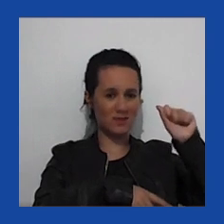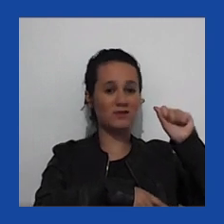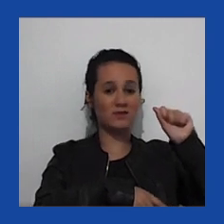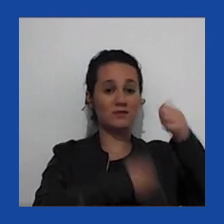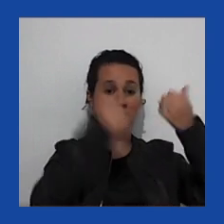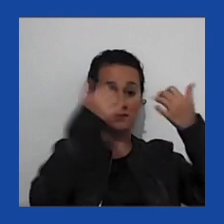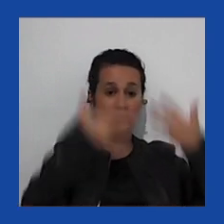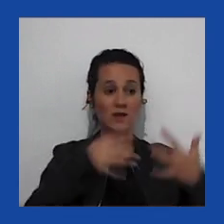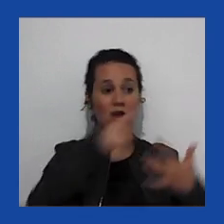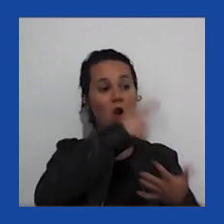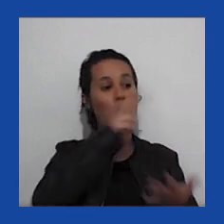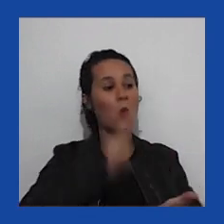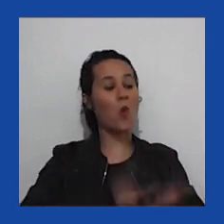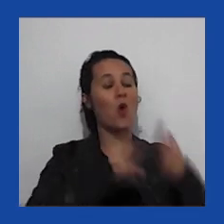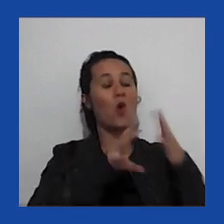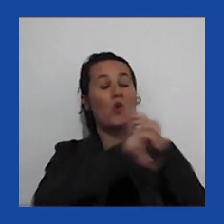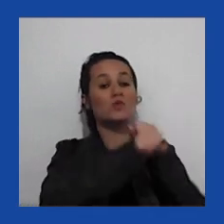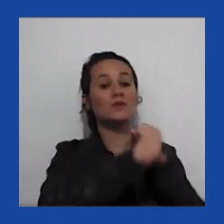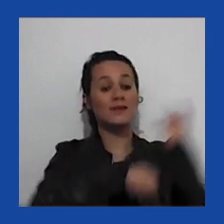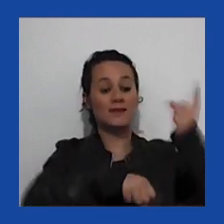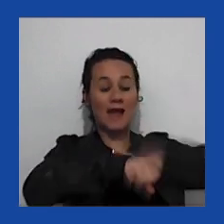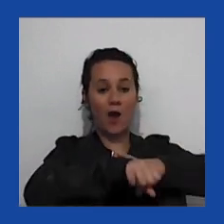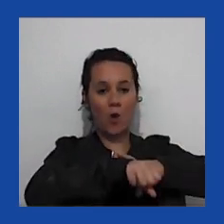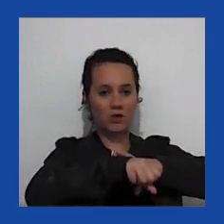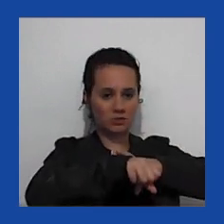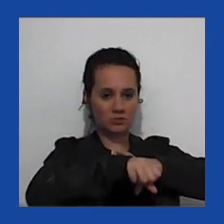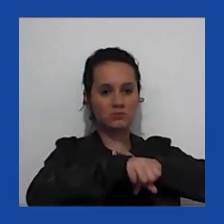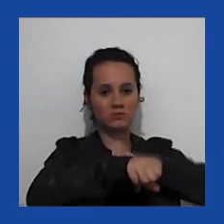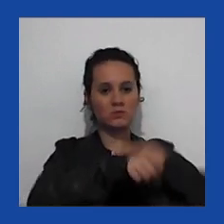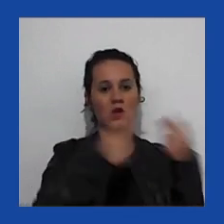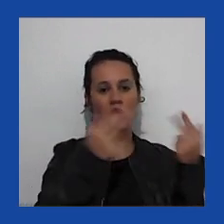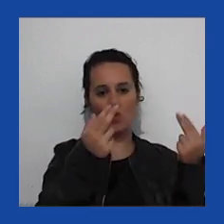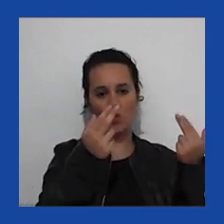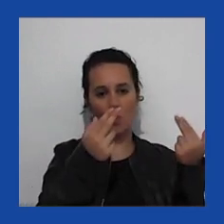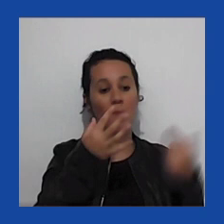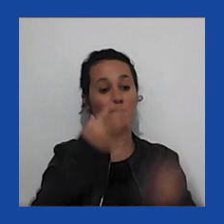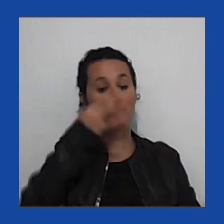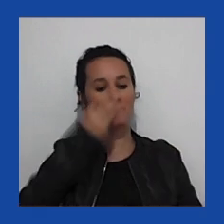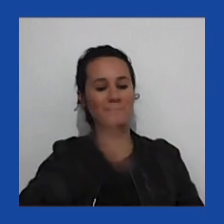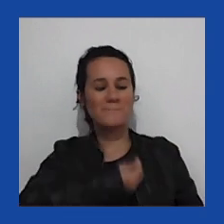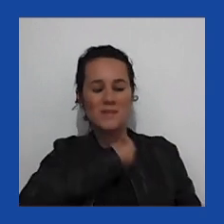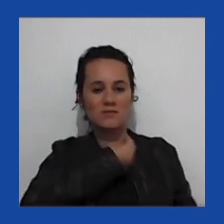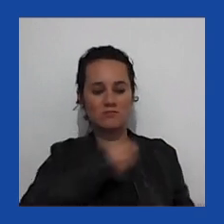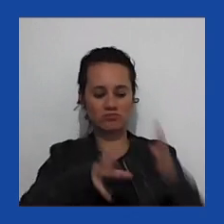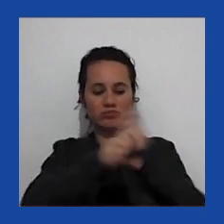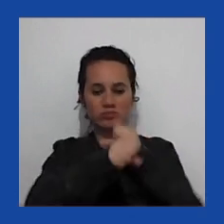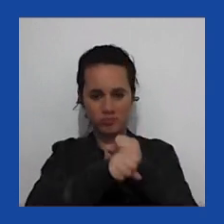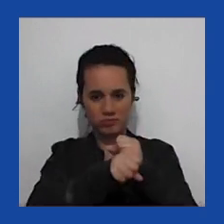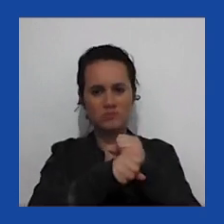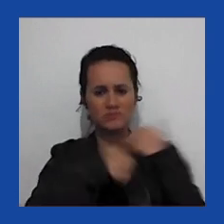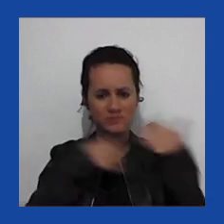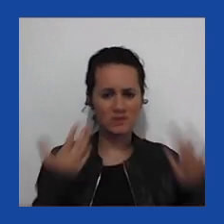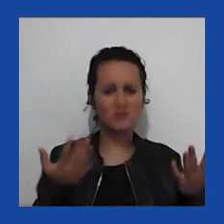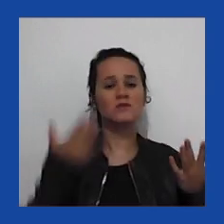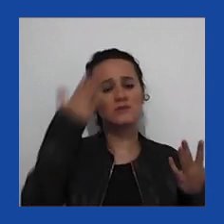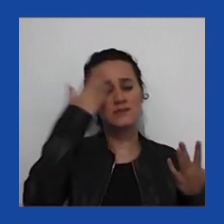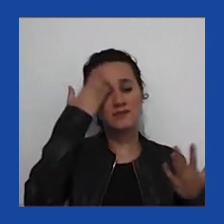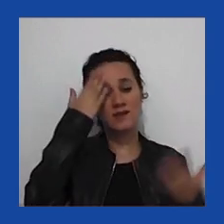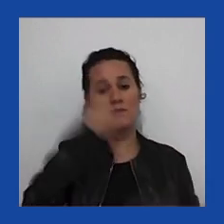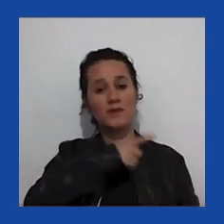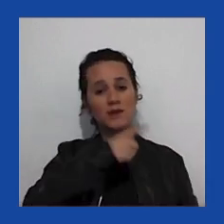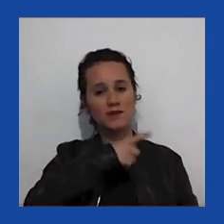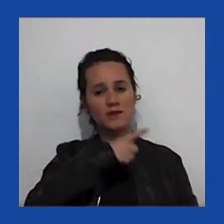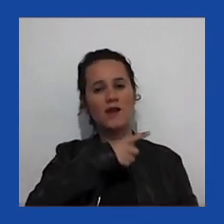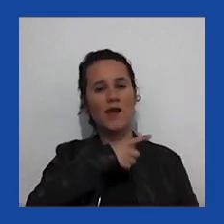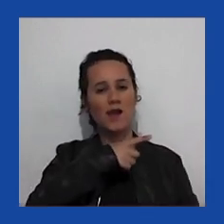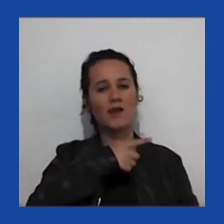voto nos Correios simultaneamente com o voto feito presencialmente. E por isso, tem muito poder judiciário, quer